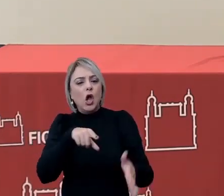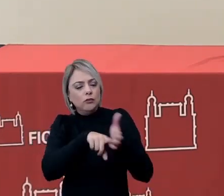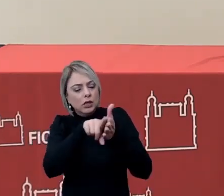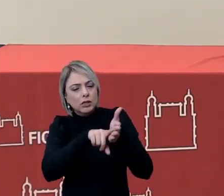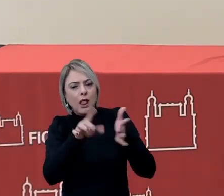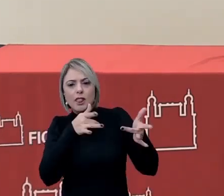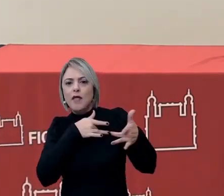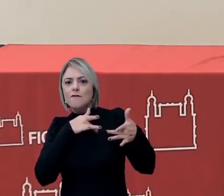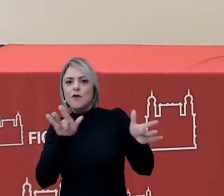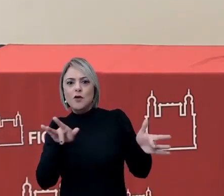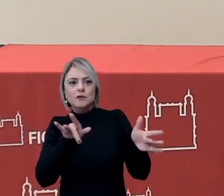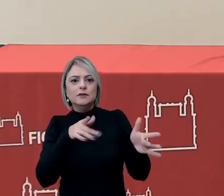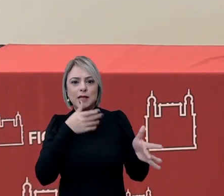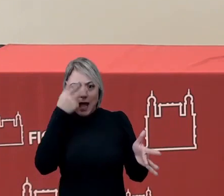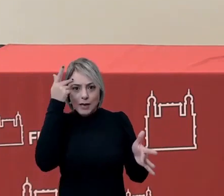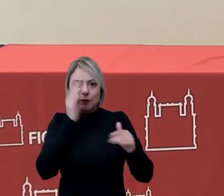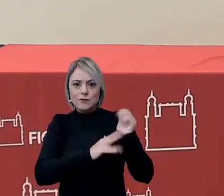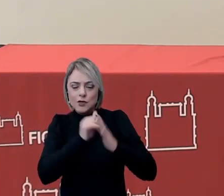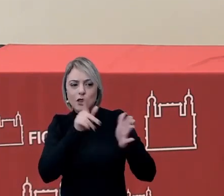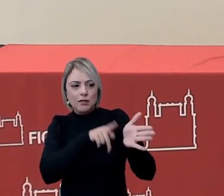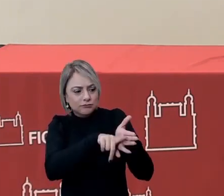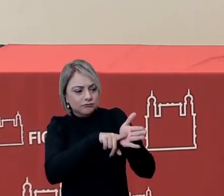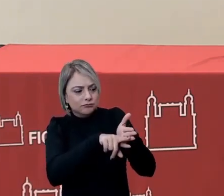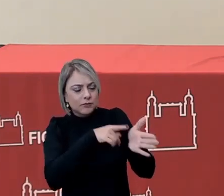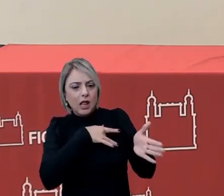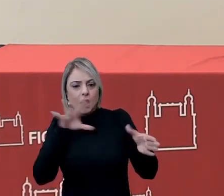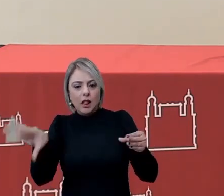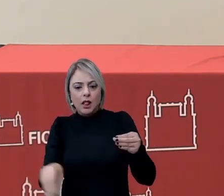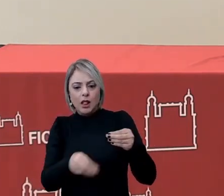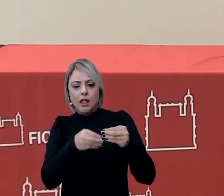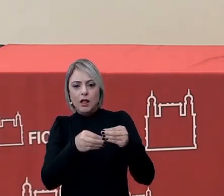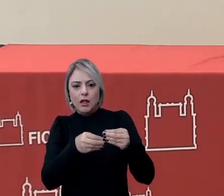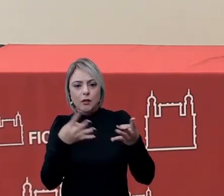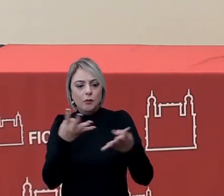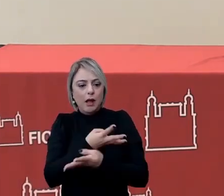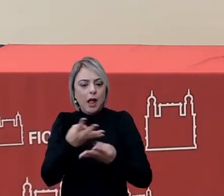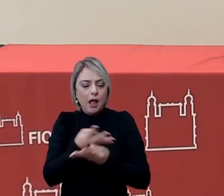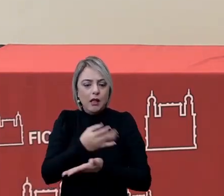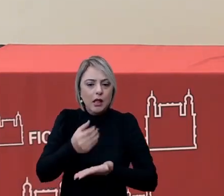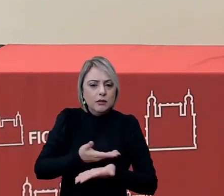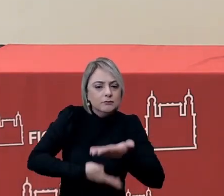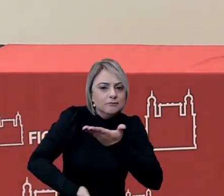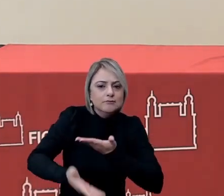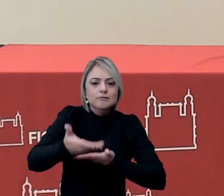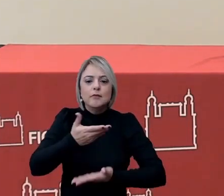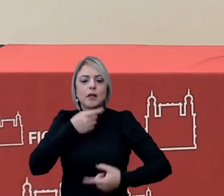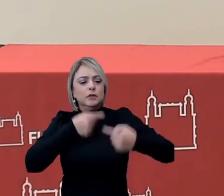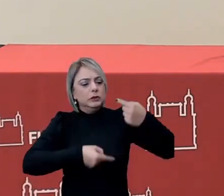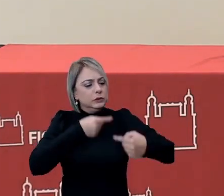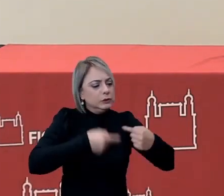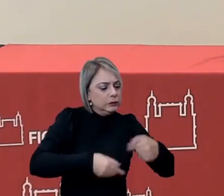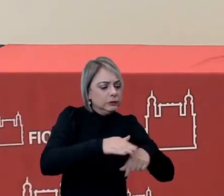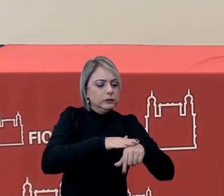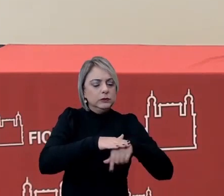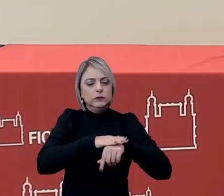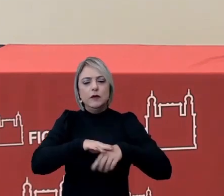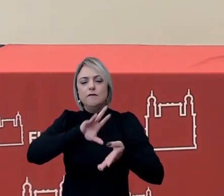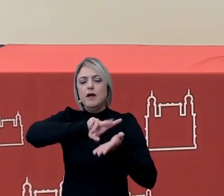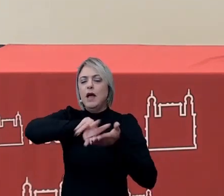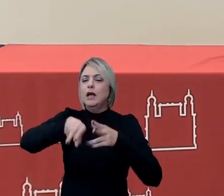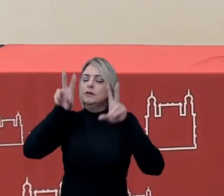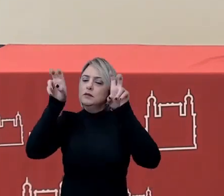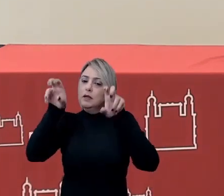voluntários que fizeram que constituíram uma grande rede de colaboração para discutir os diversos temas